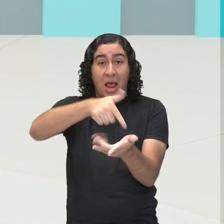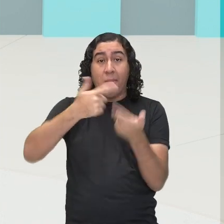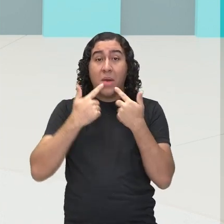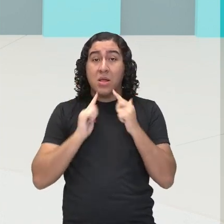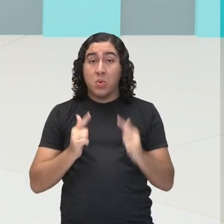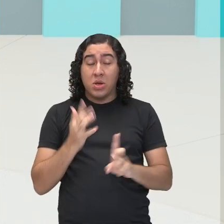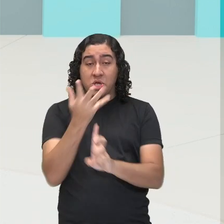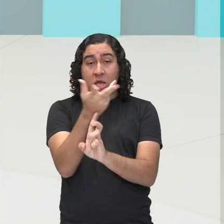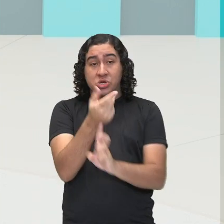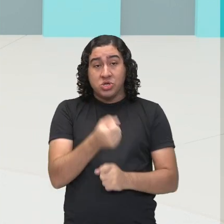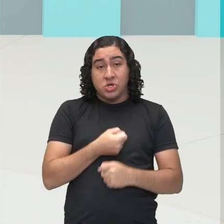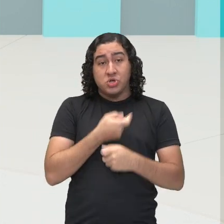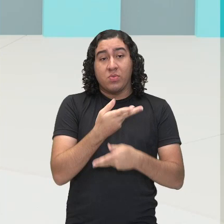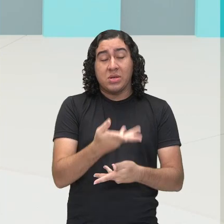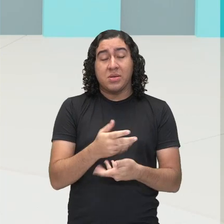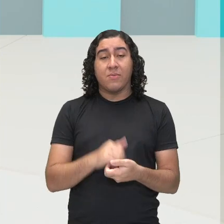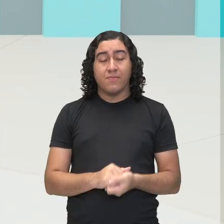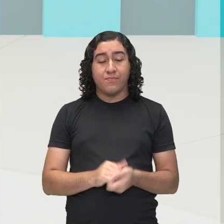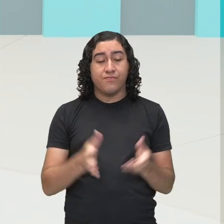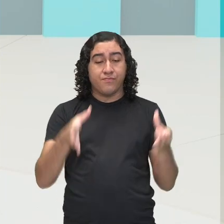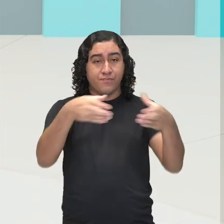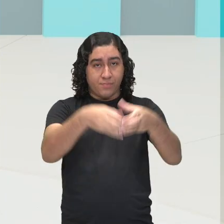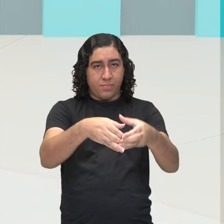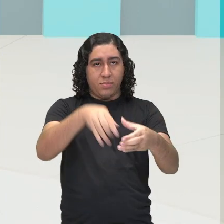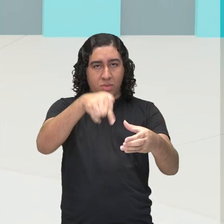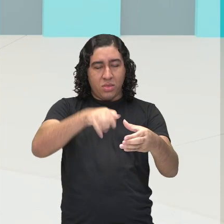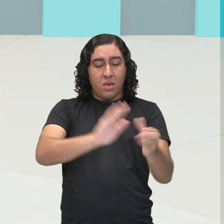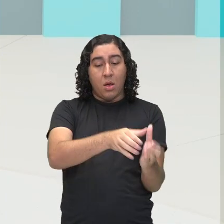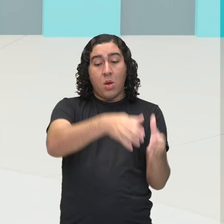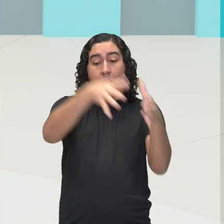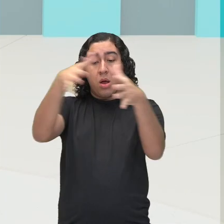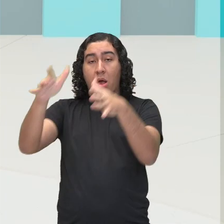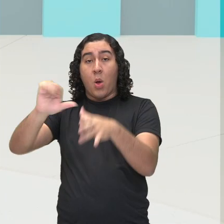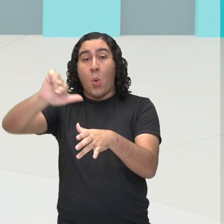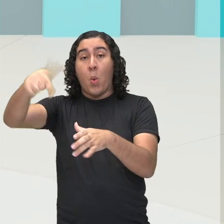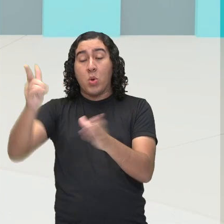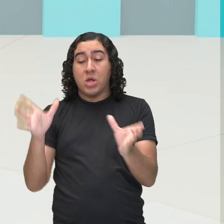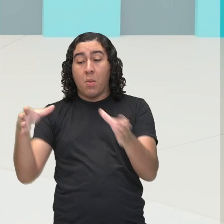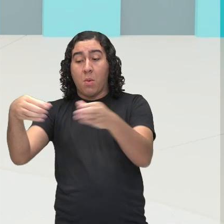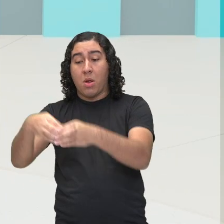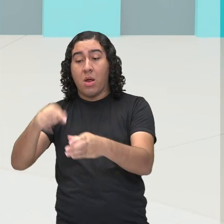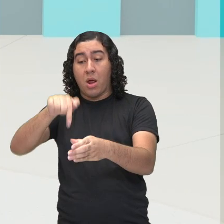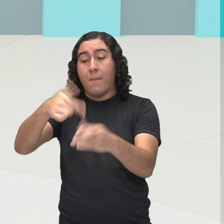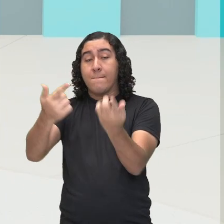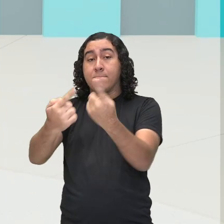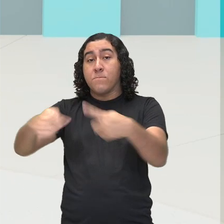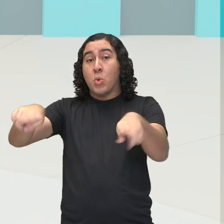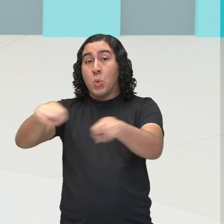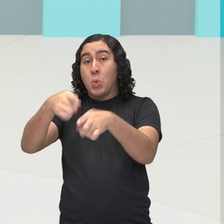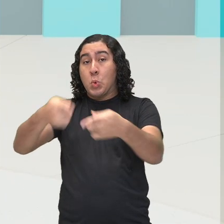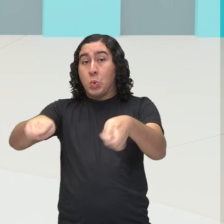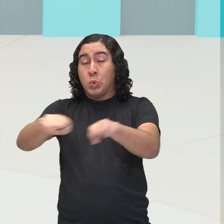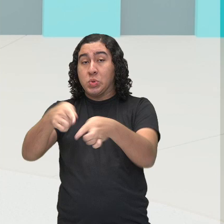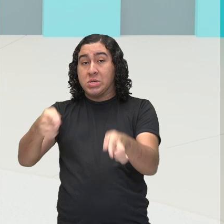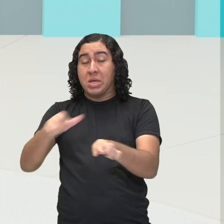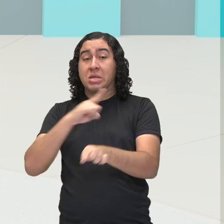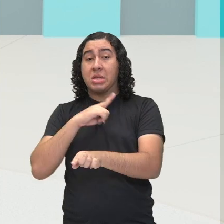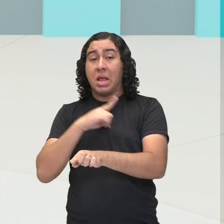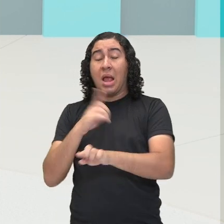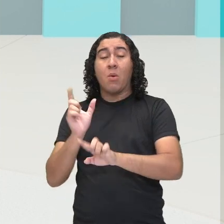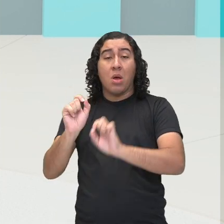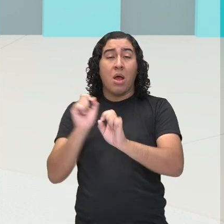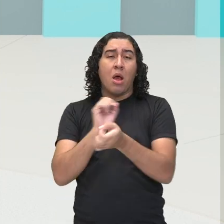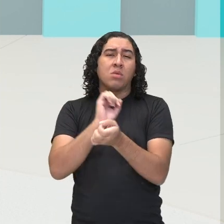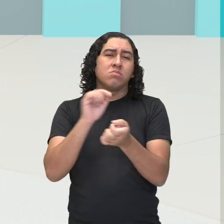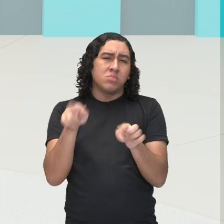artística. E também nós temos outra linguagem, que é a música. Aqui está representada pela música clássica. Mas